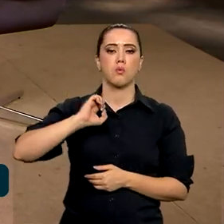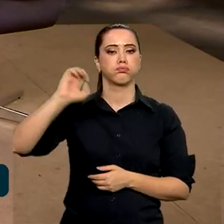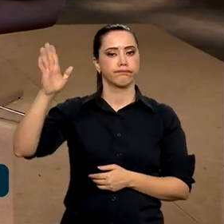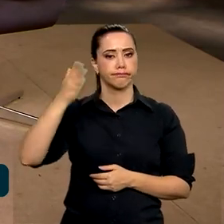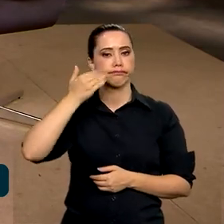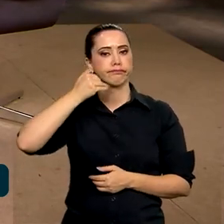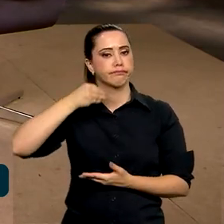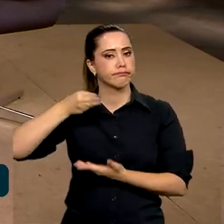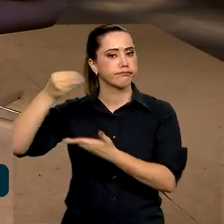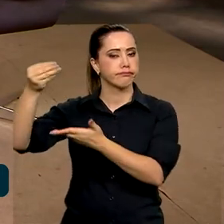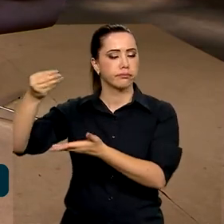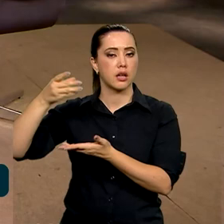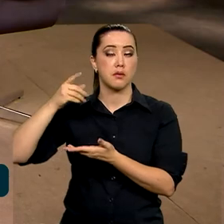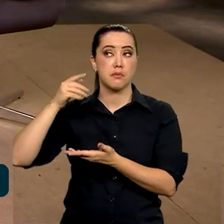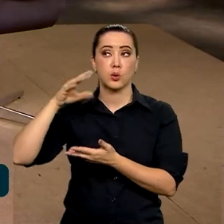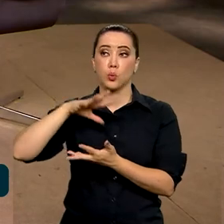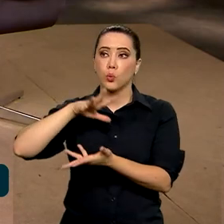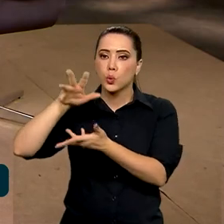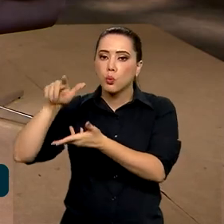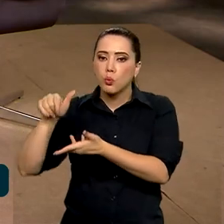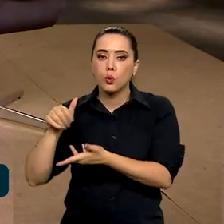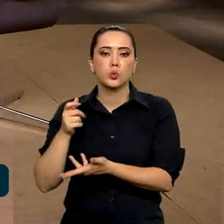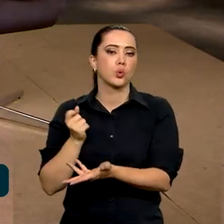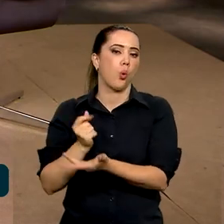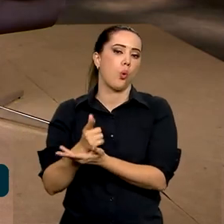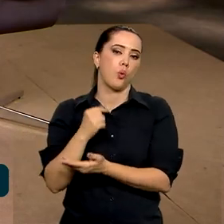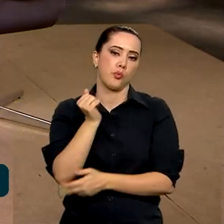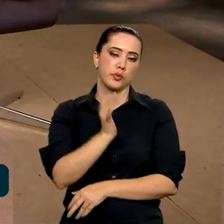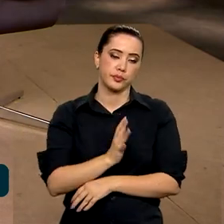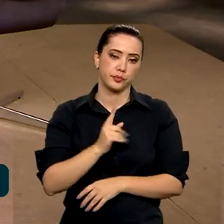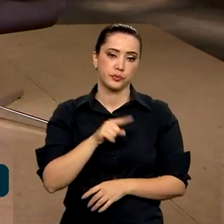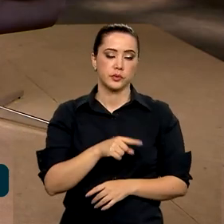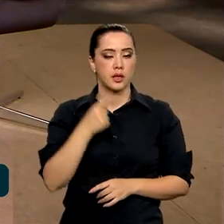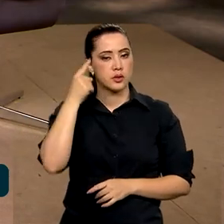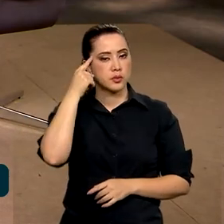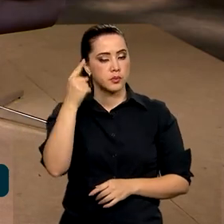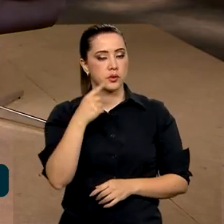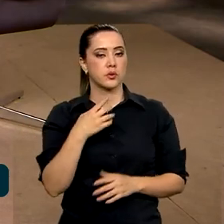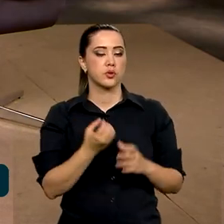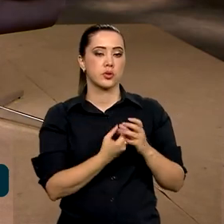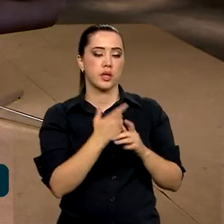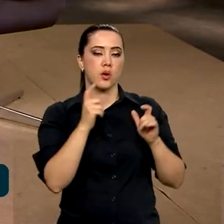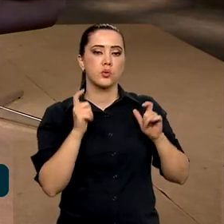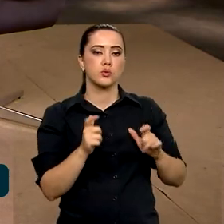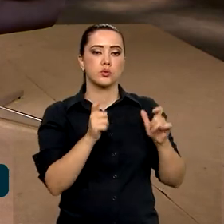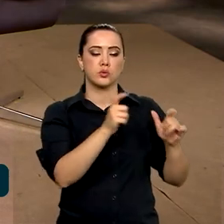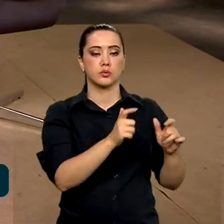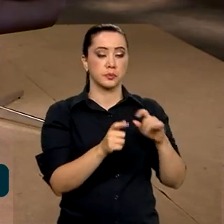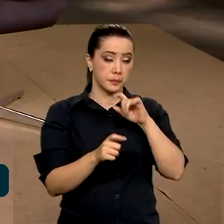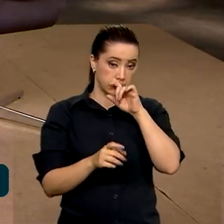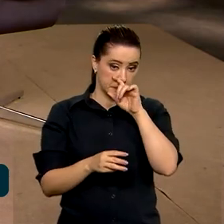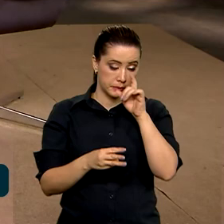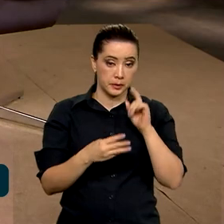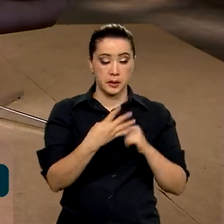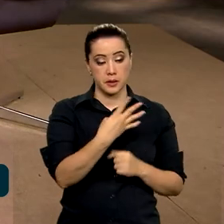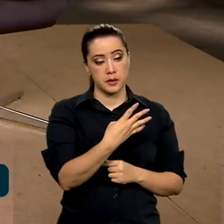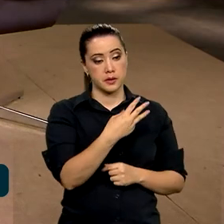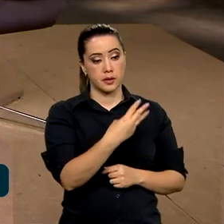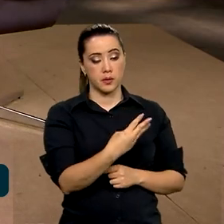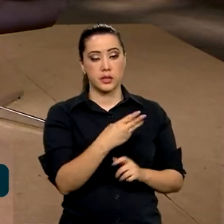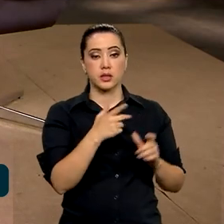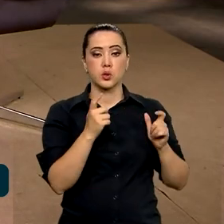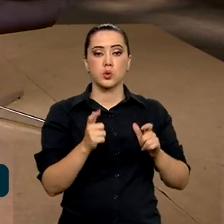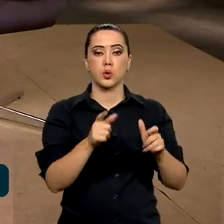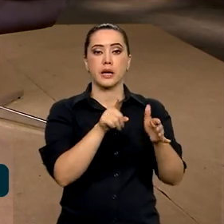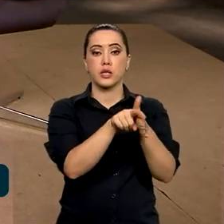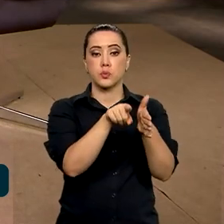alimentos. E o modelo que ela foi criada, inicialmente, pensou em criar as unidades que a gente chama, são três, hoje nós temos 43 centros de